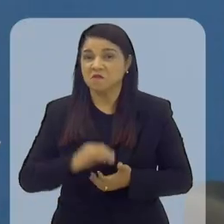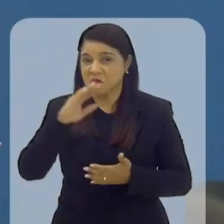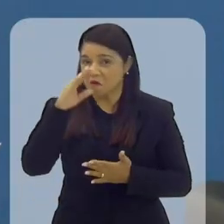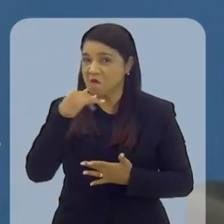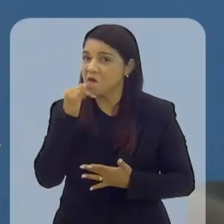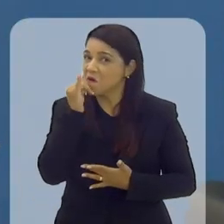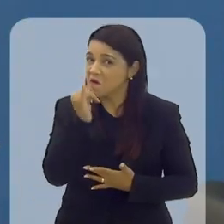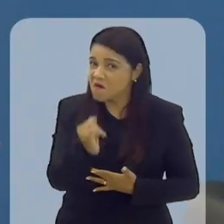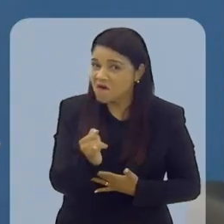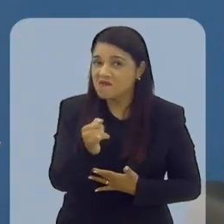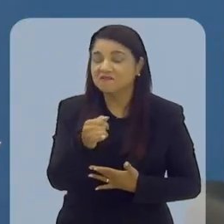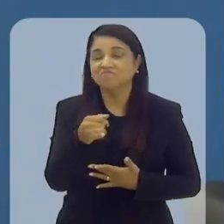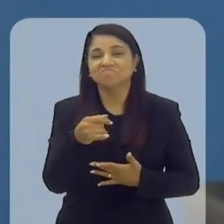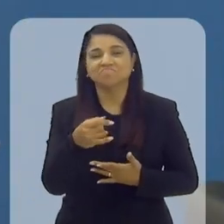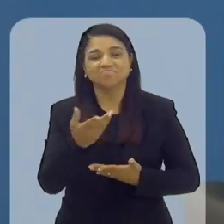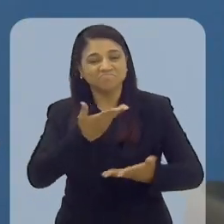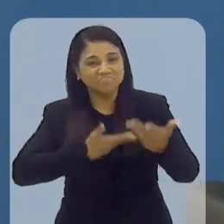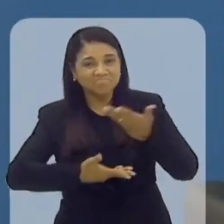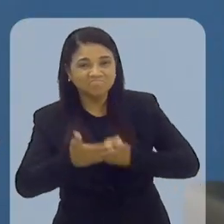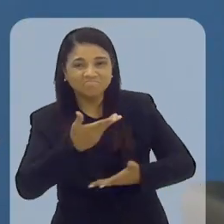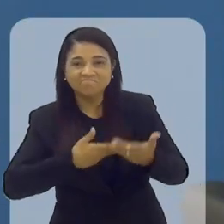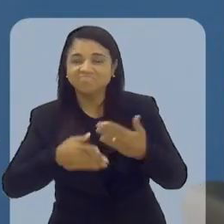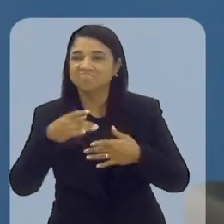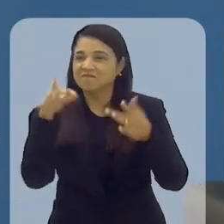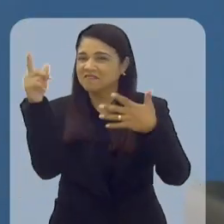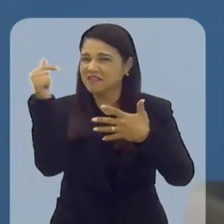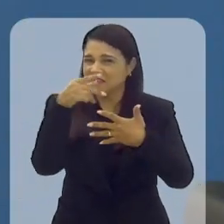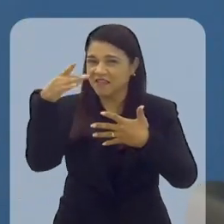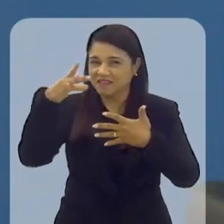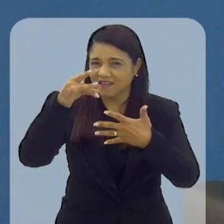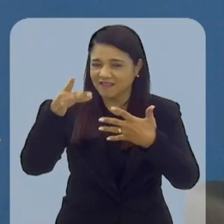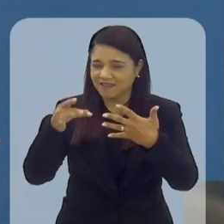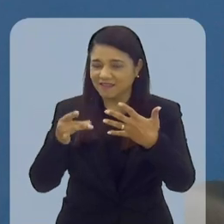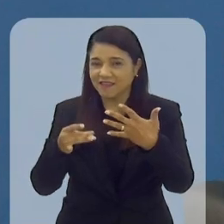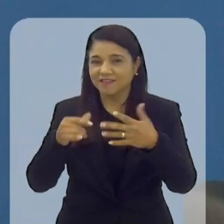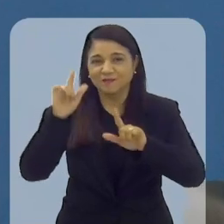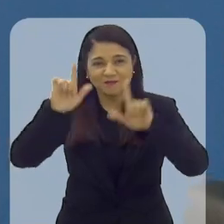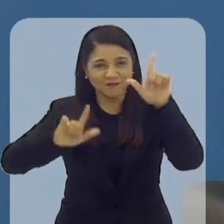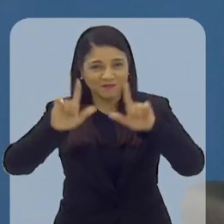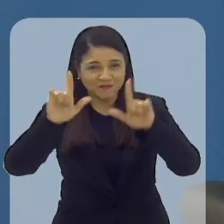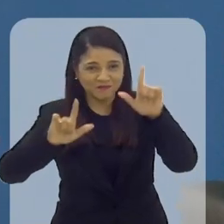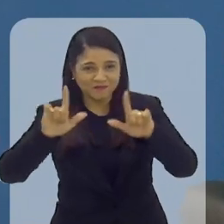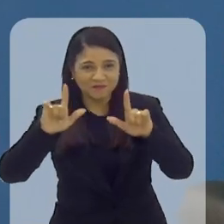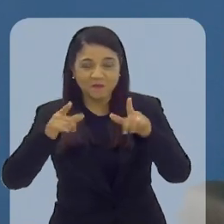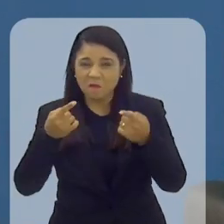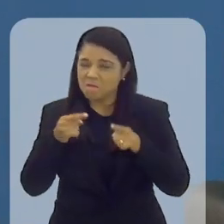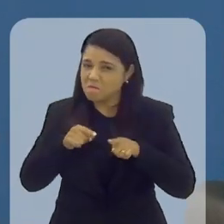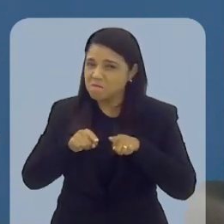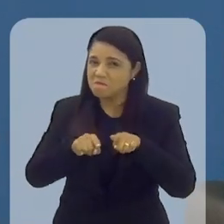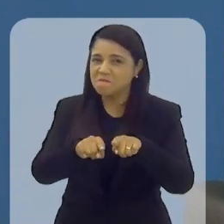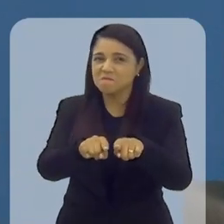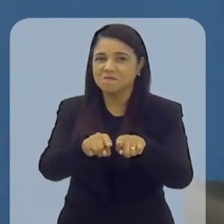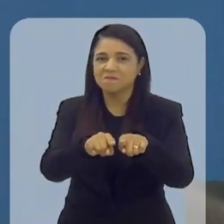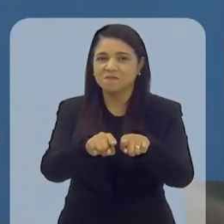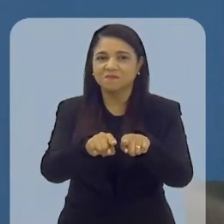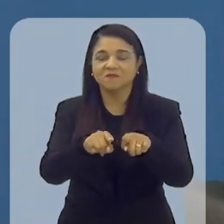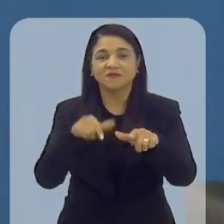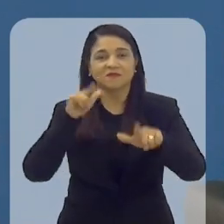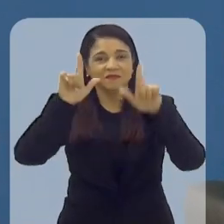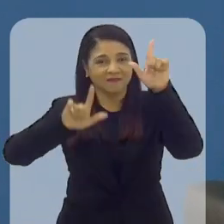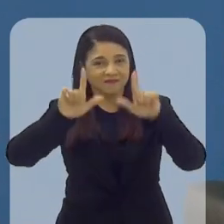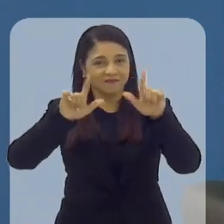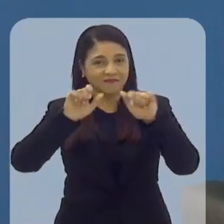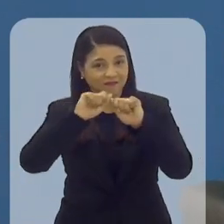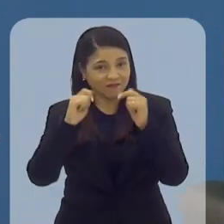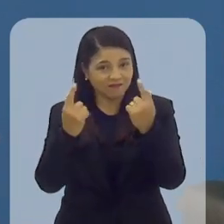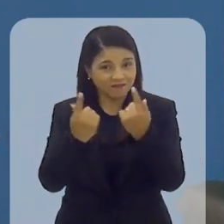Confesso que estou ansiosa para contar para vocês todos os detalhes desse nosso programa, que é uma super parceria com a